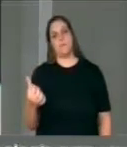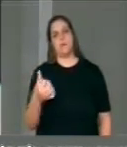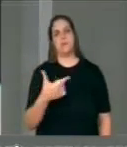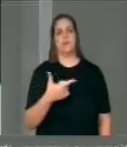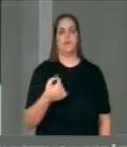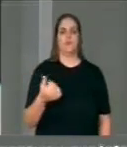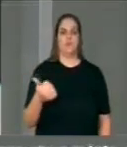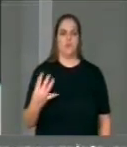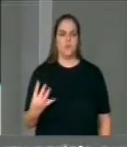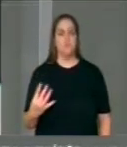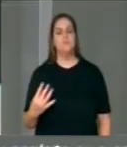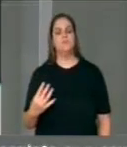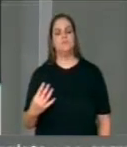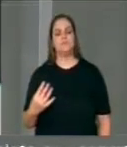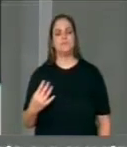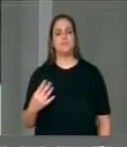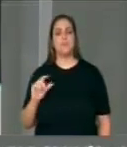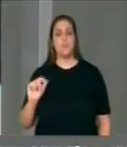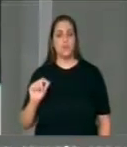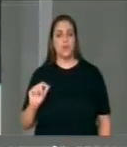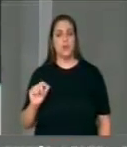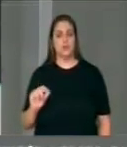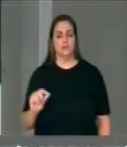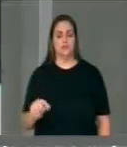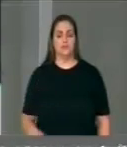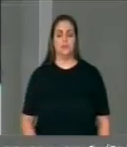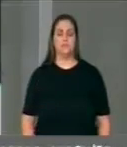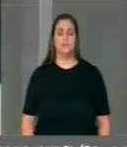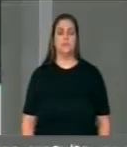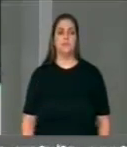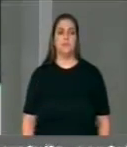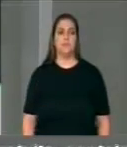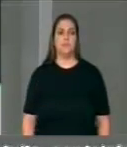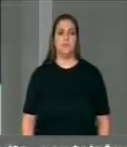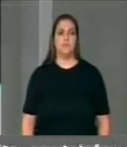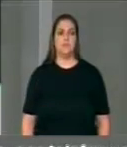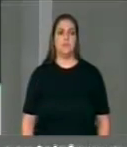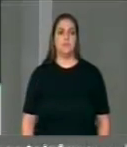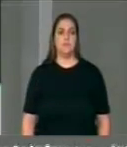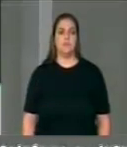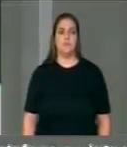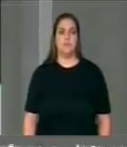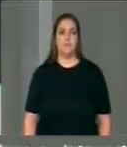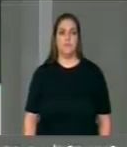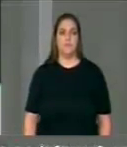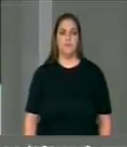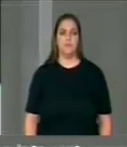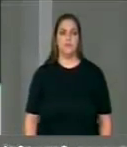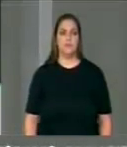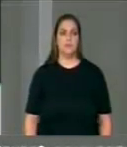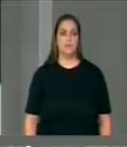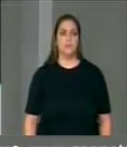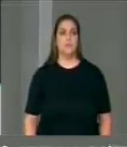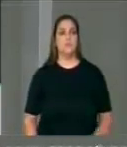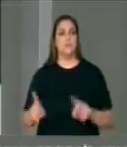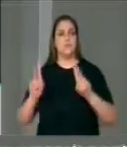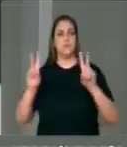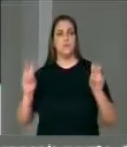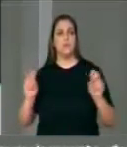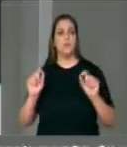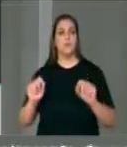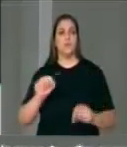que era originalmente destinada a tratar de